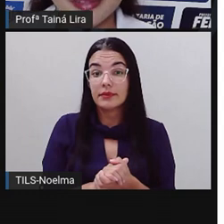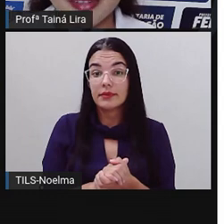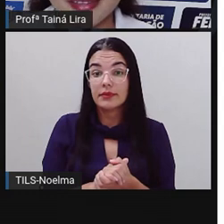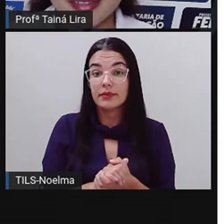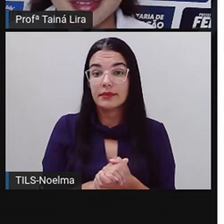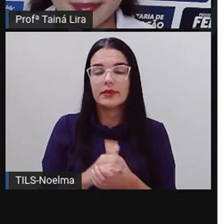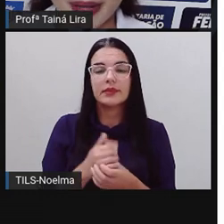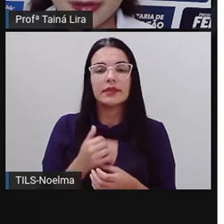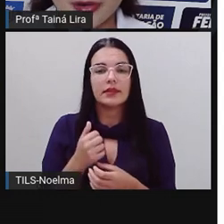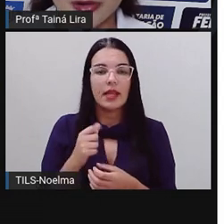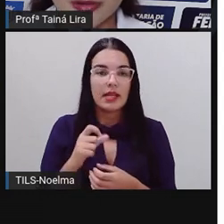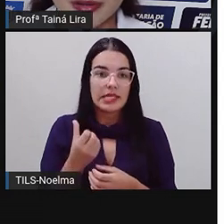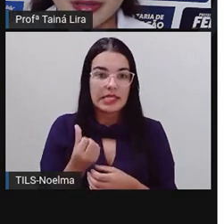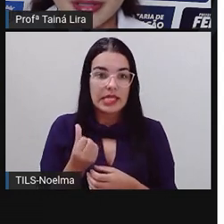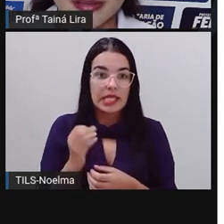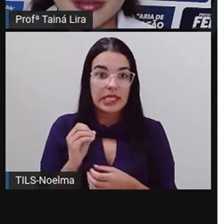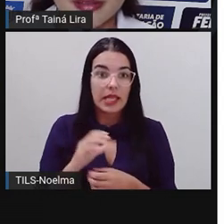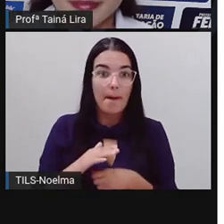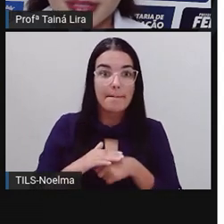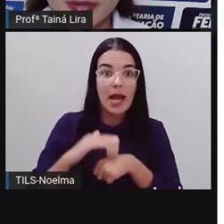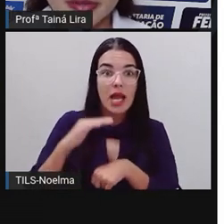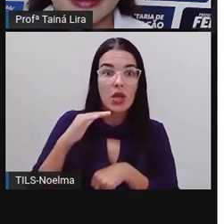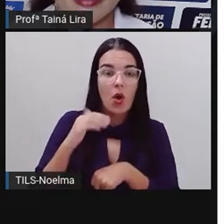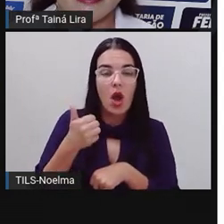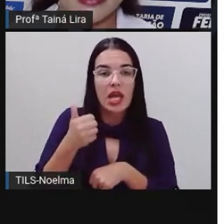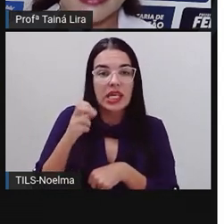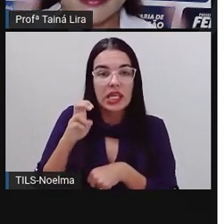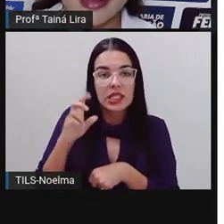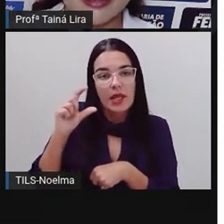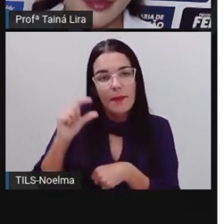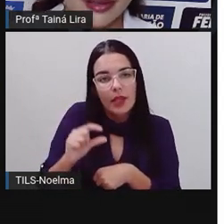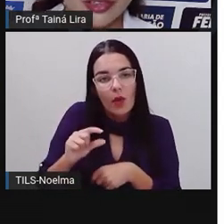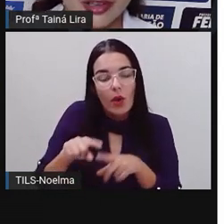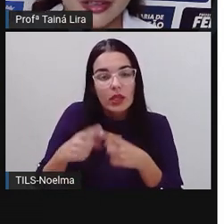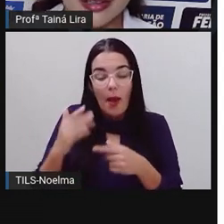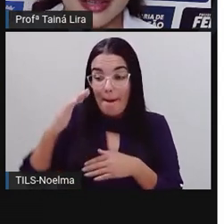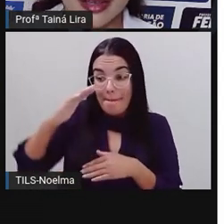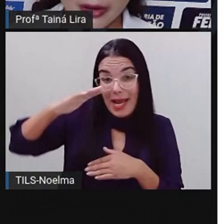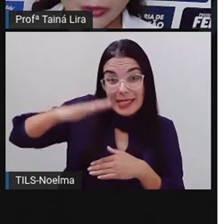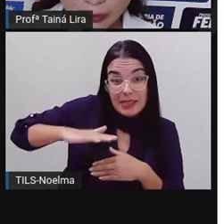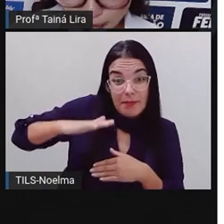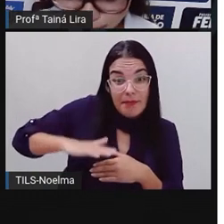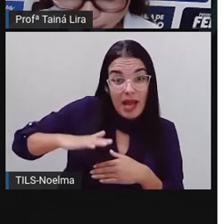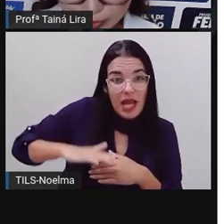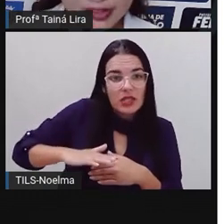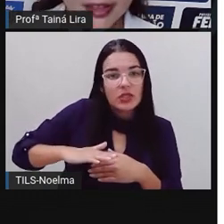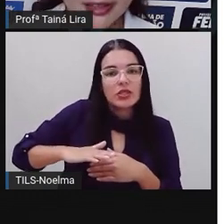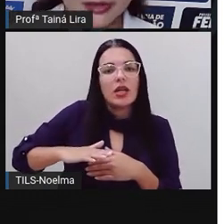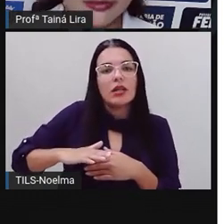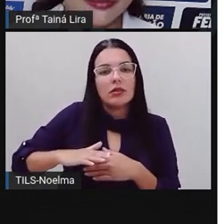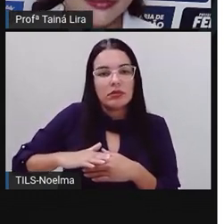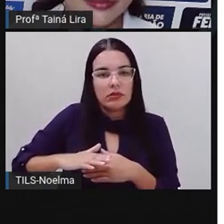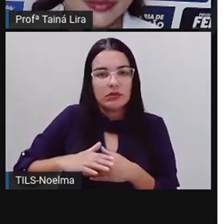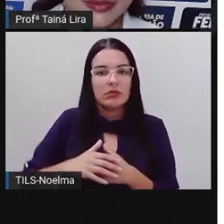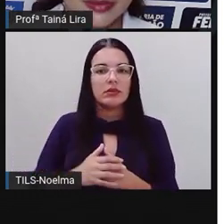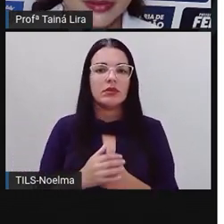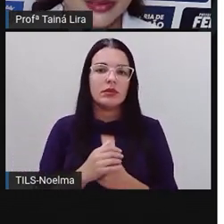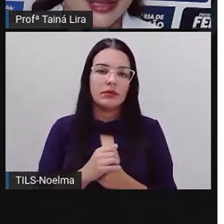Então, 60 é maior e 15 é menor. Então, a planta mais baixa aí é o boldo, certo?